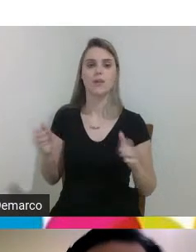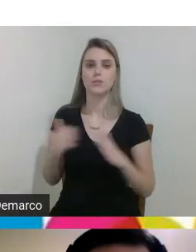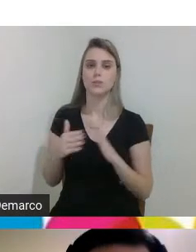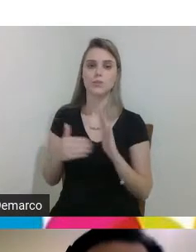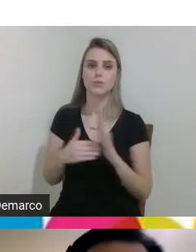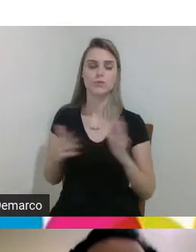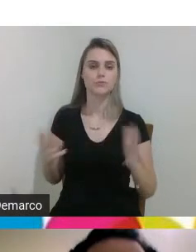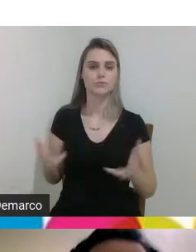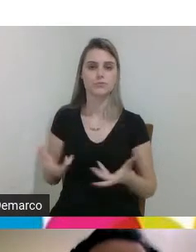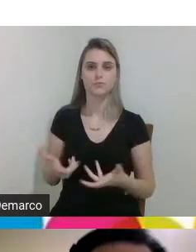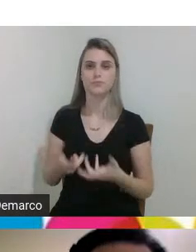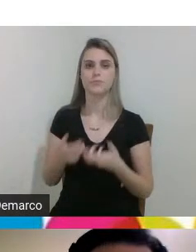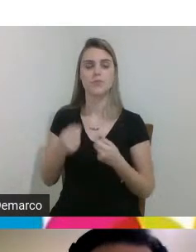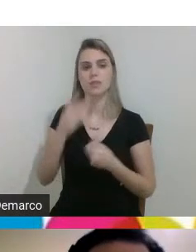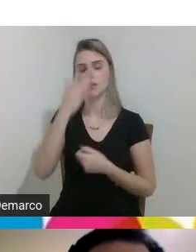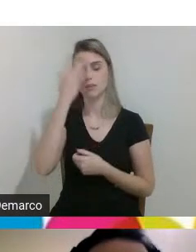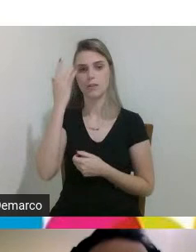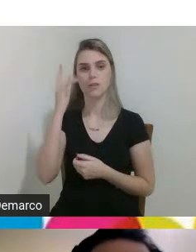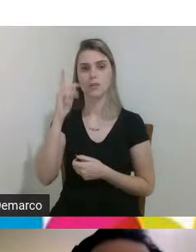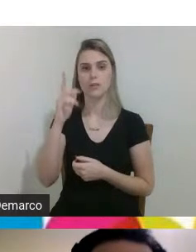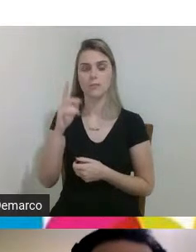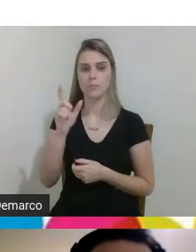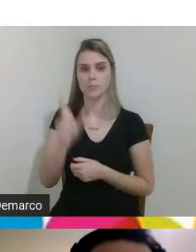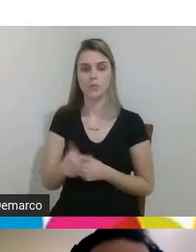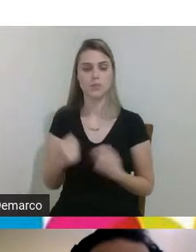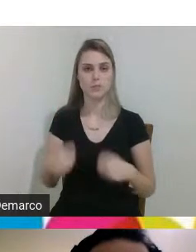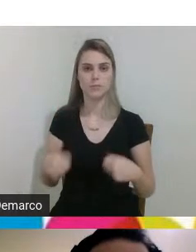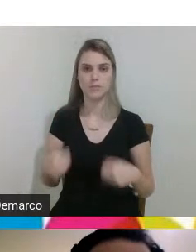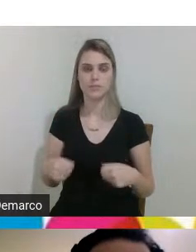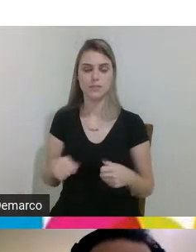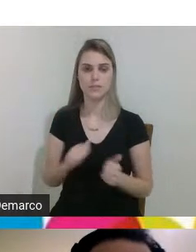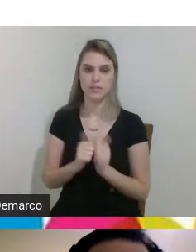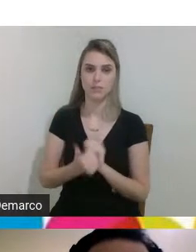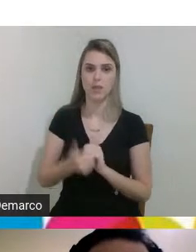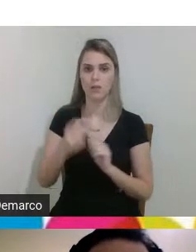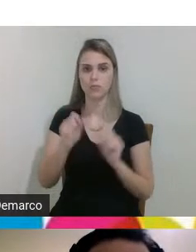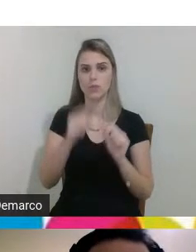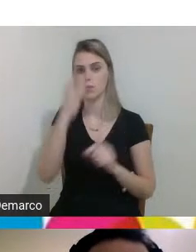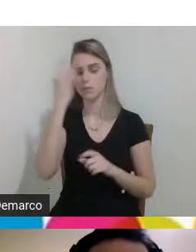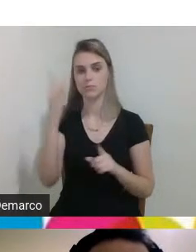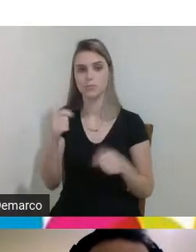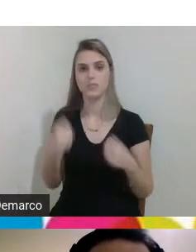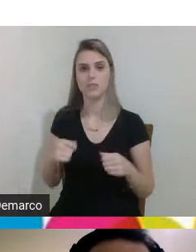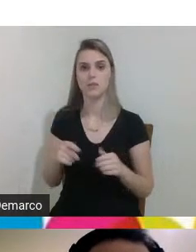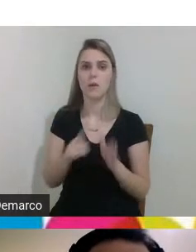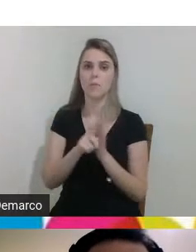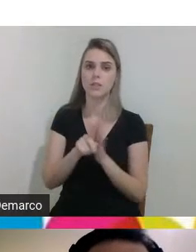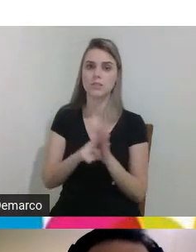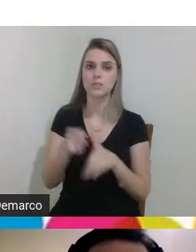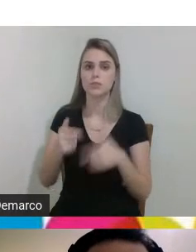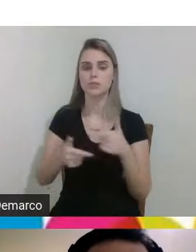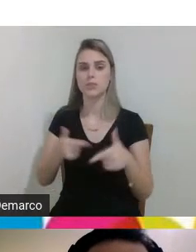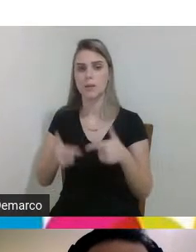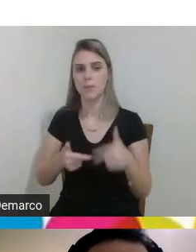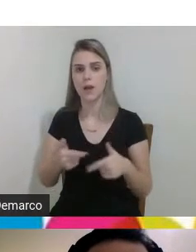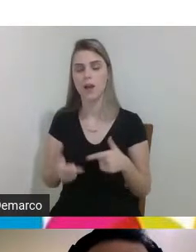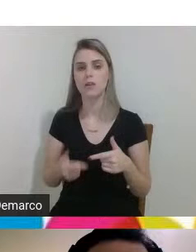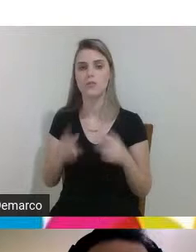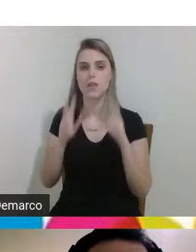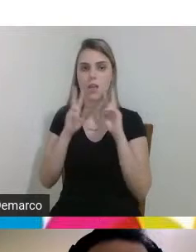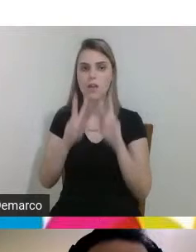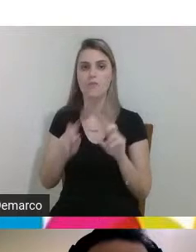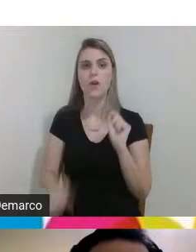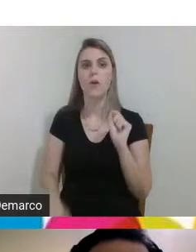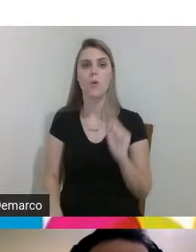necessidade da pessoa né então essa pesquisa todo esse trabalho eu vejo assim que é